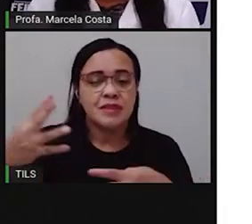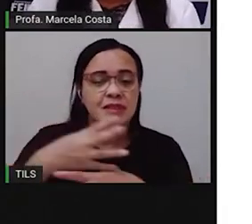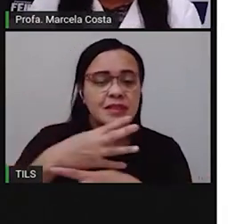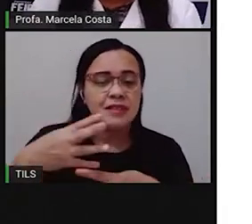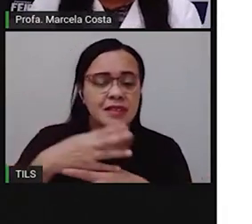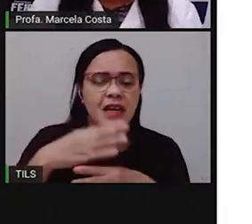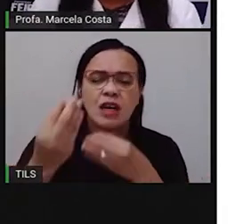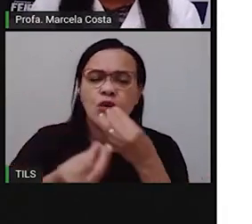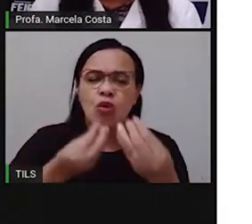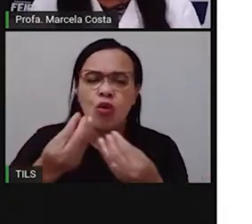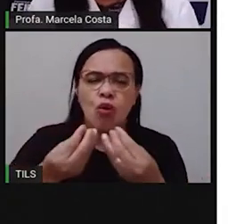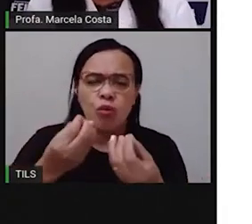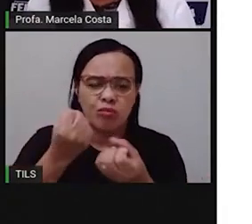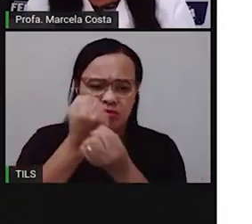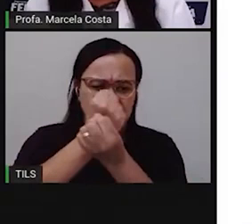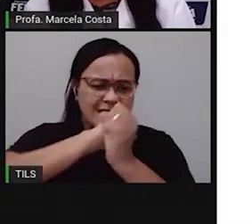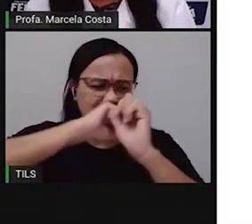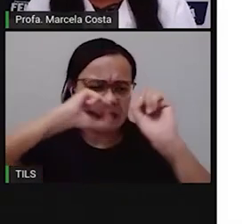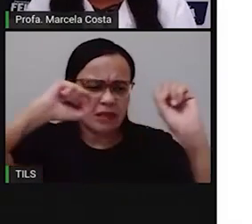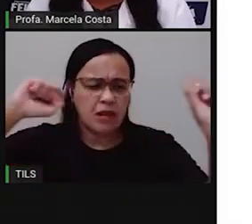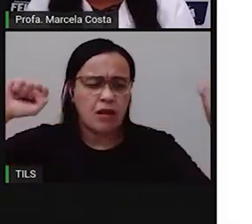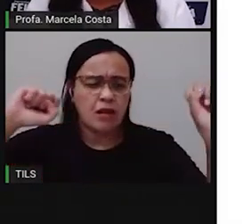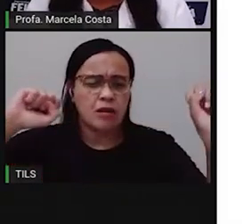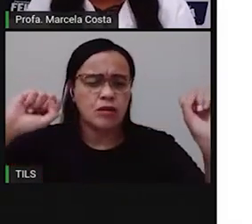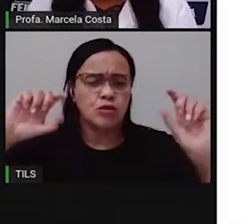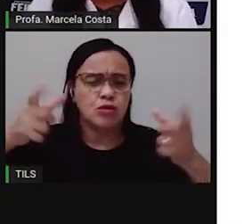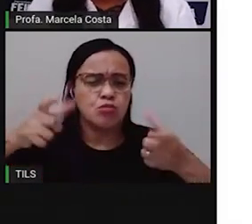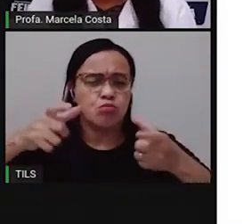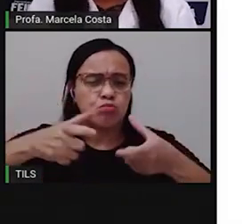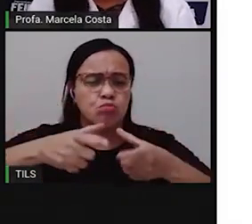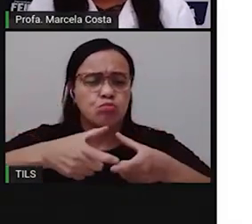grande ou é uma cidade pequena?